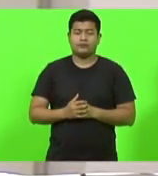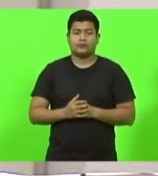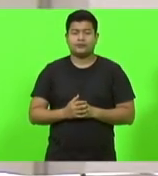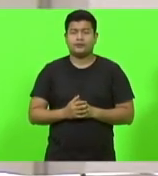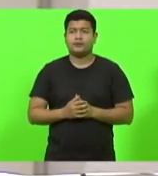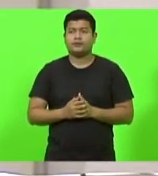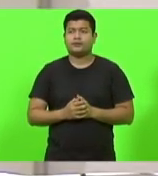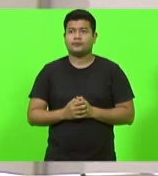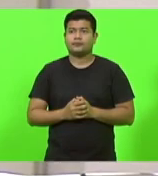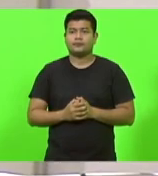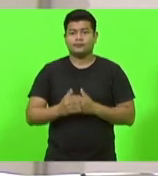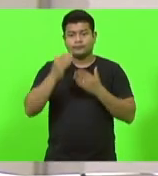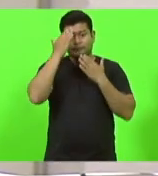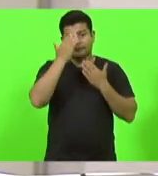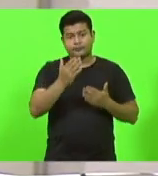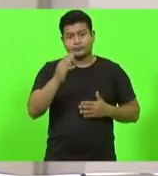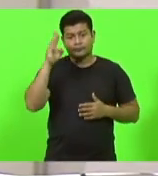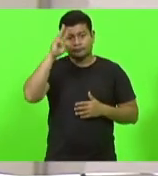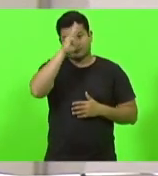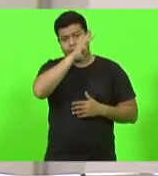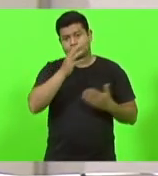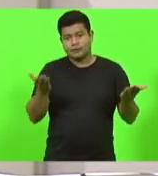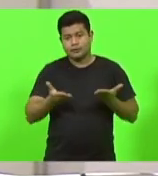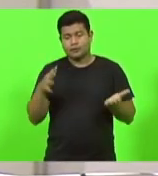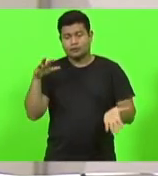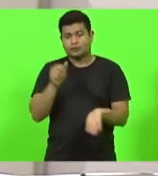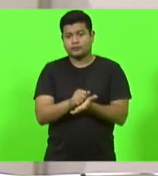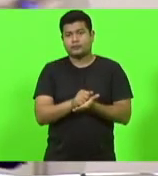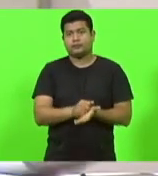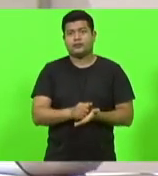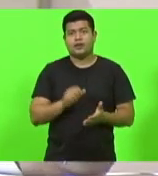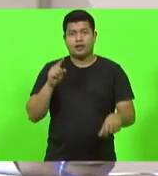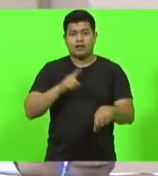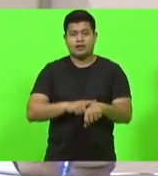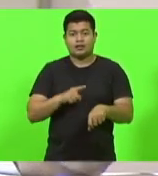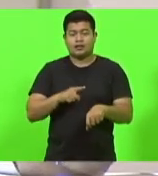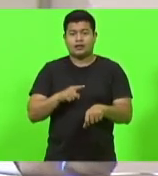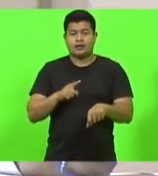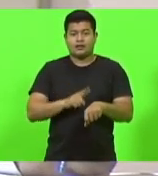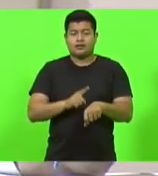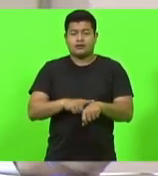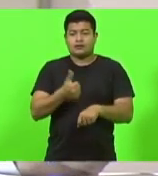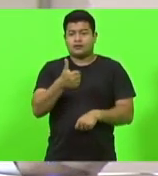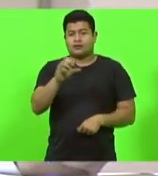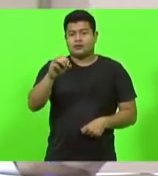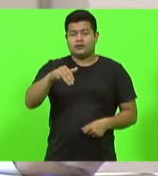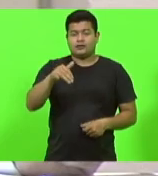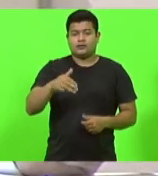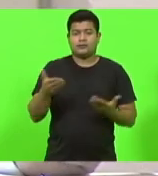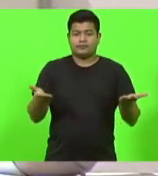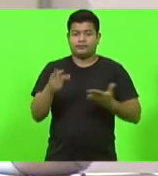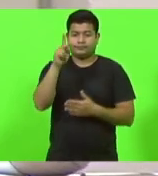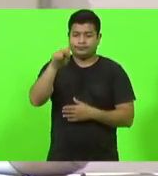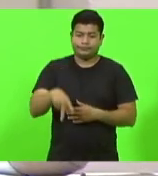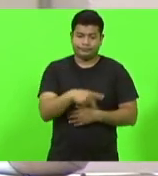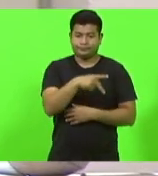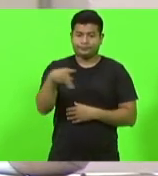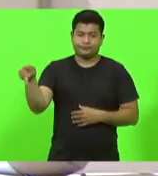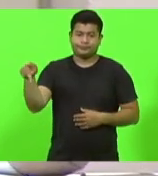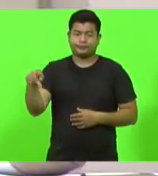Obrigado, deputado Volney. inscrito para falar agora por até 10 minutos, deputado Padre Pedro Baldiceira.